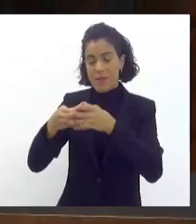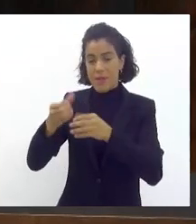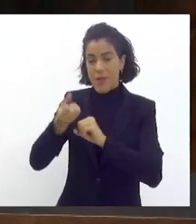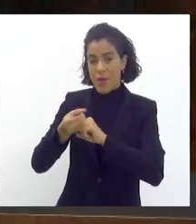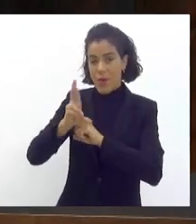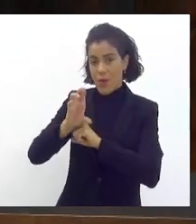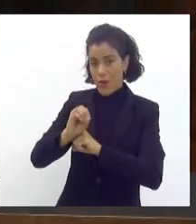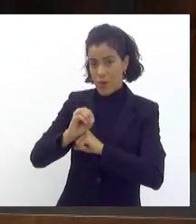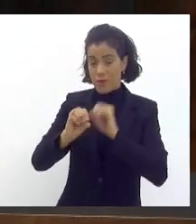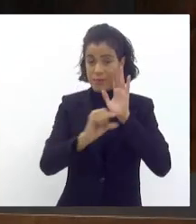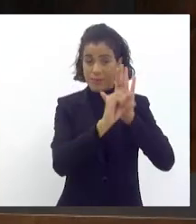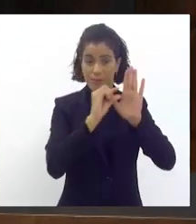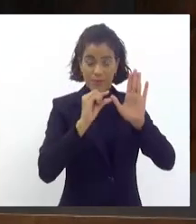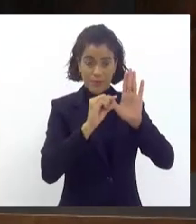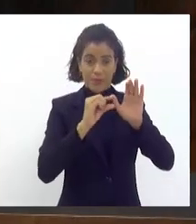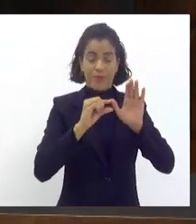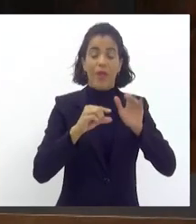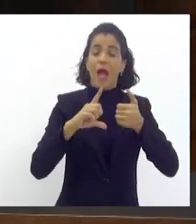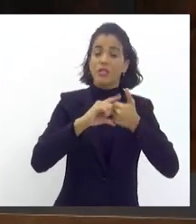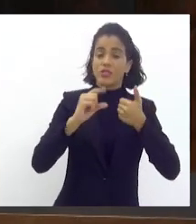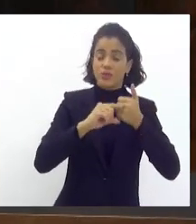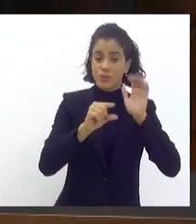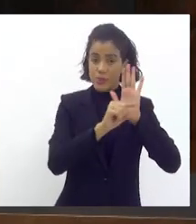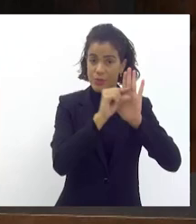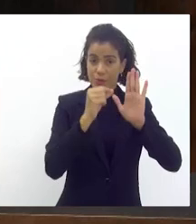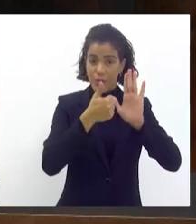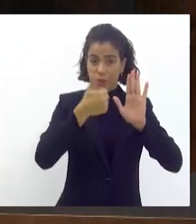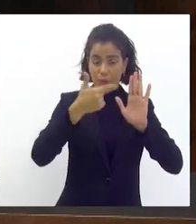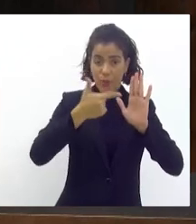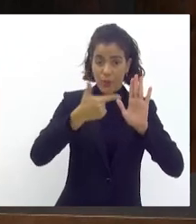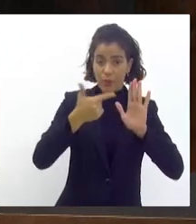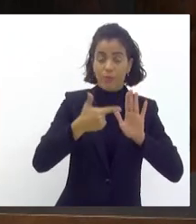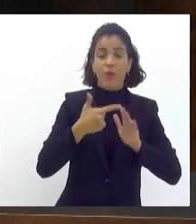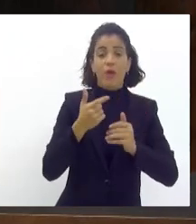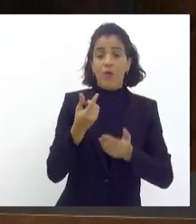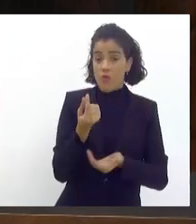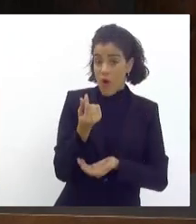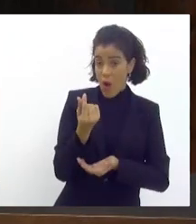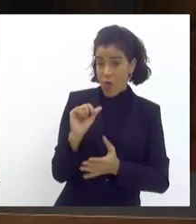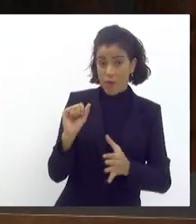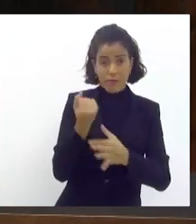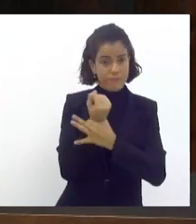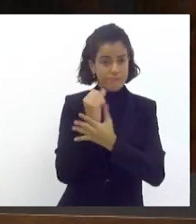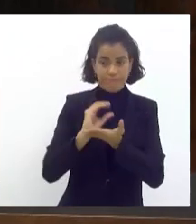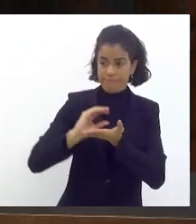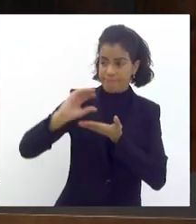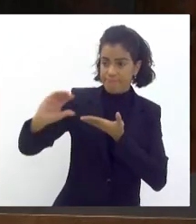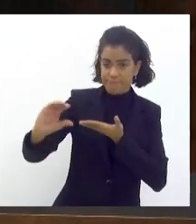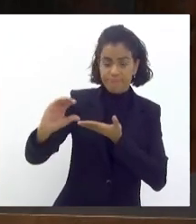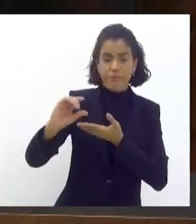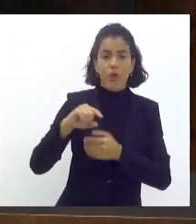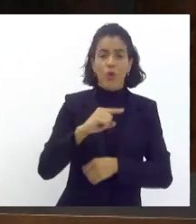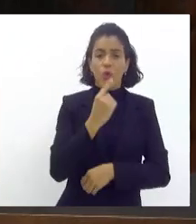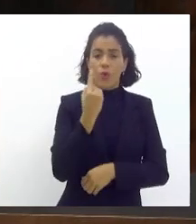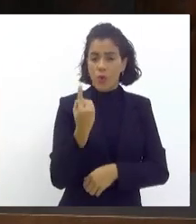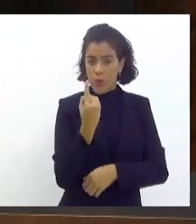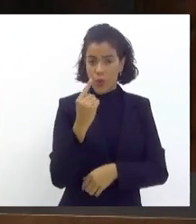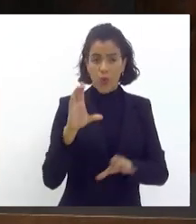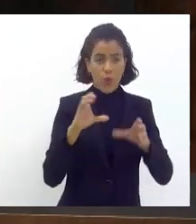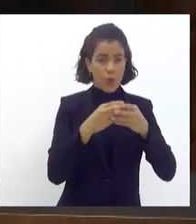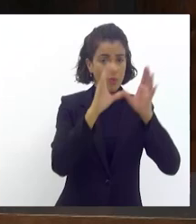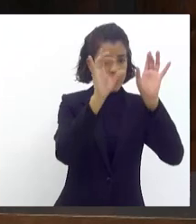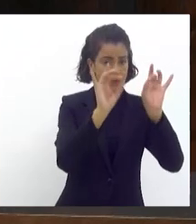Artigo 2º. Fica estabelecido o valor do fomento às escolas de samba. 1. Grupo